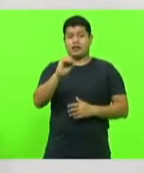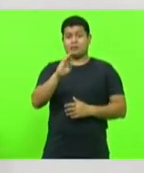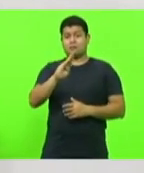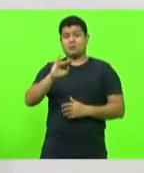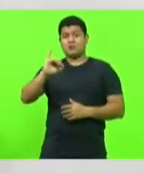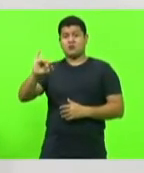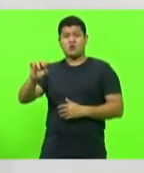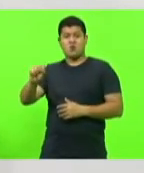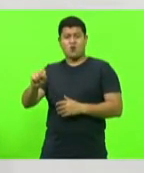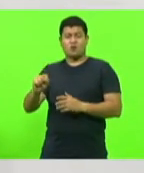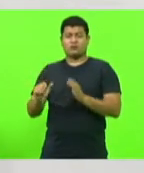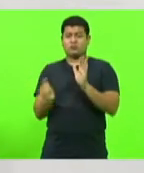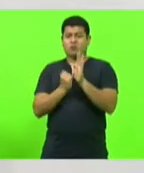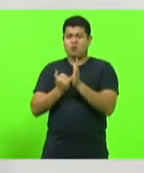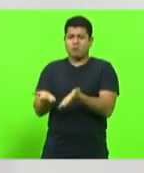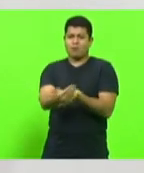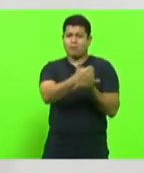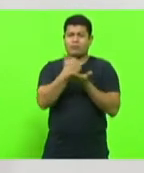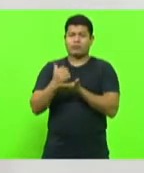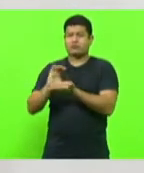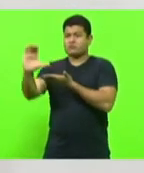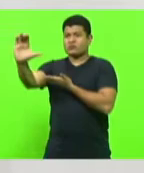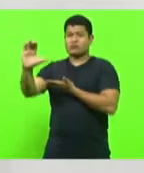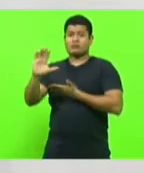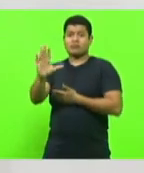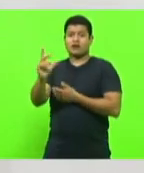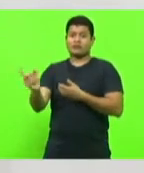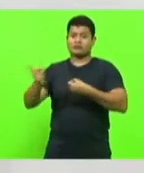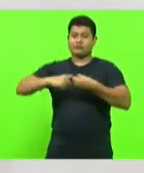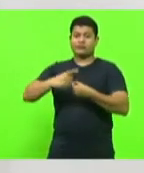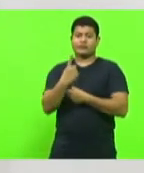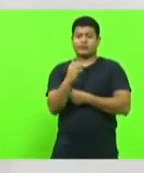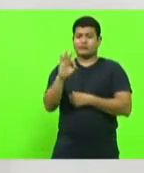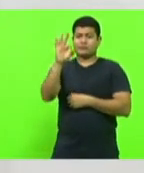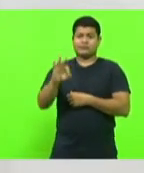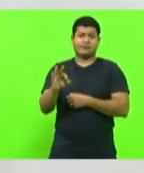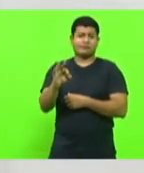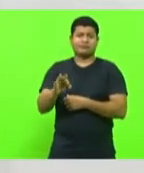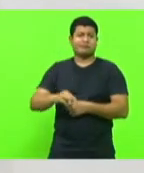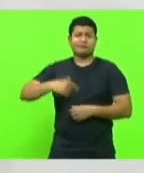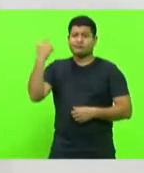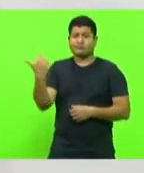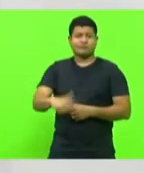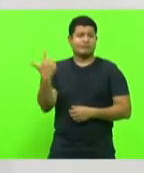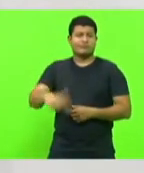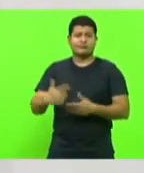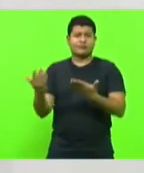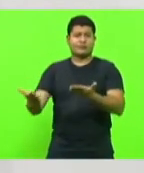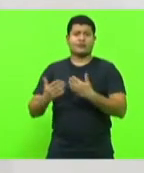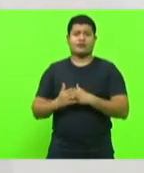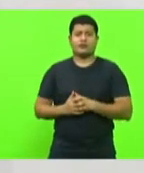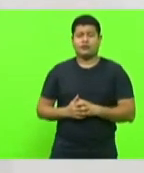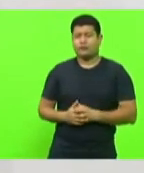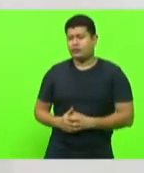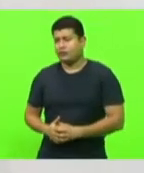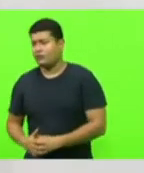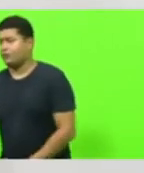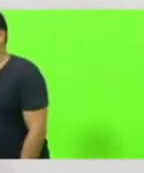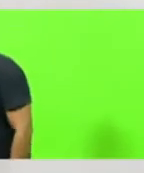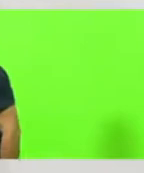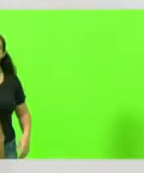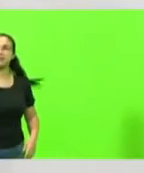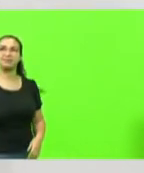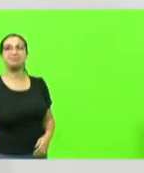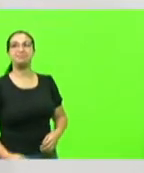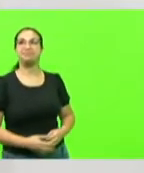tributária federal e que não recebe nem 10% de retorno, nem 10% do